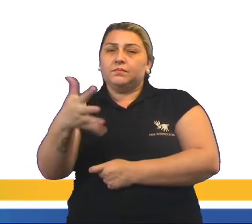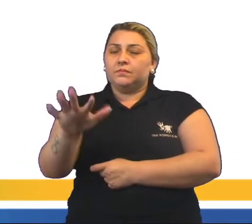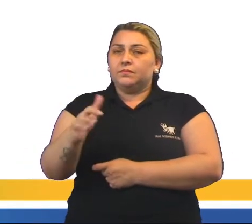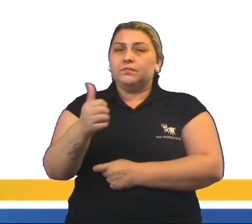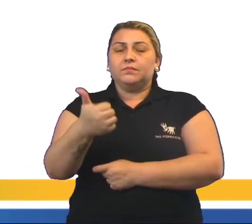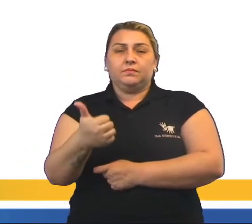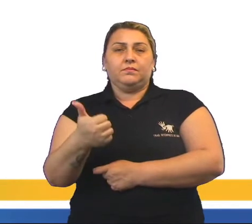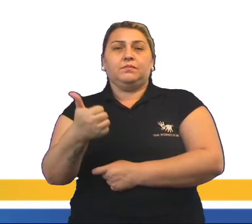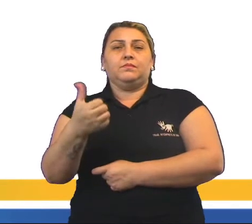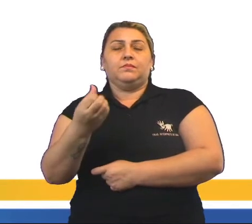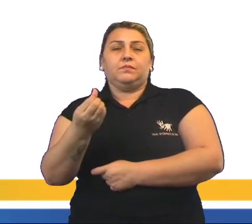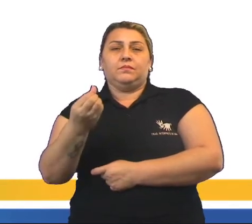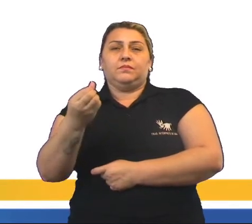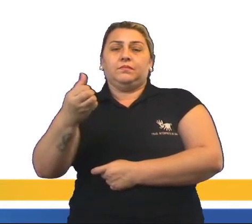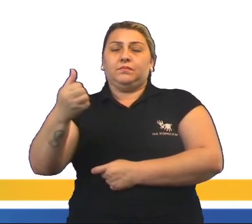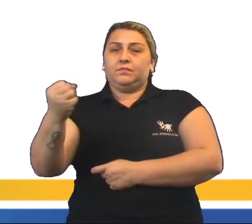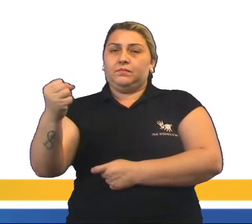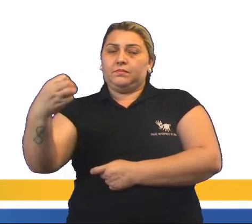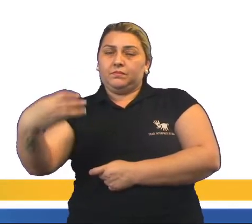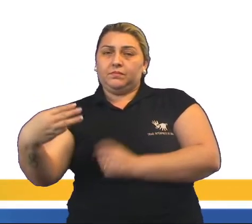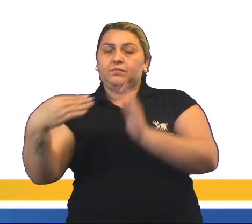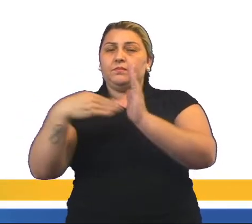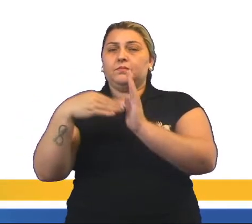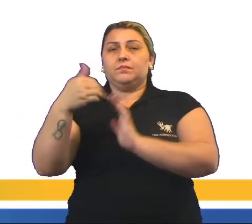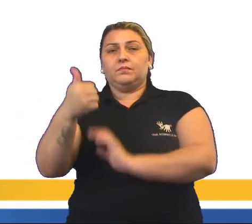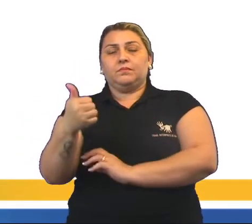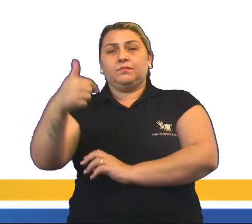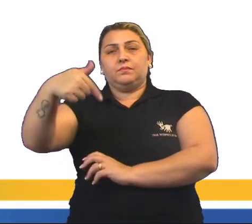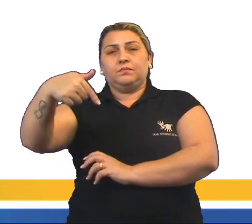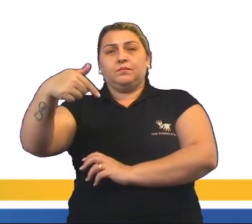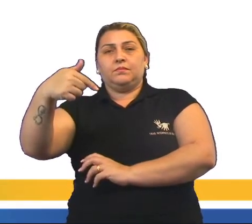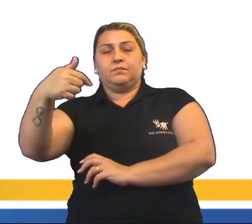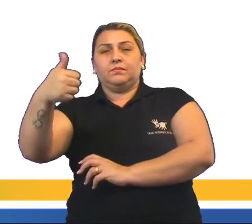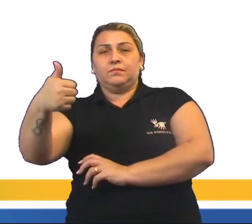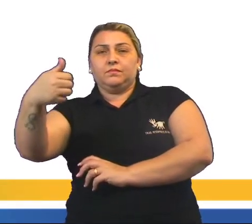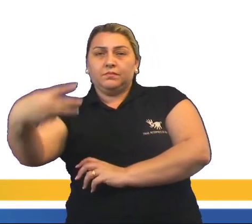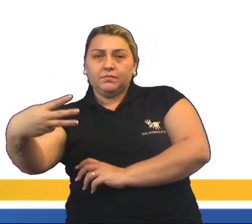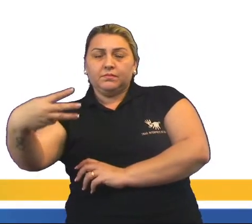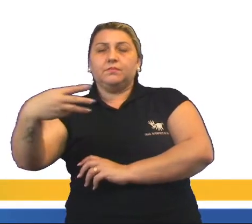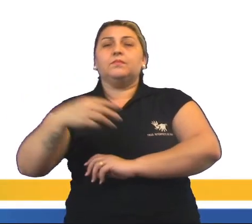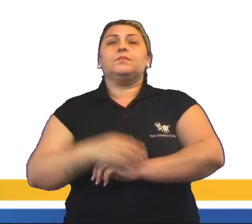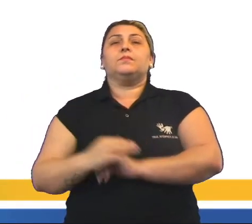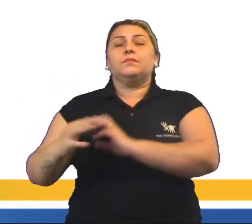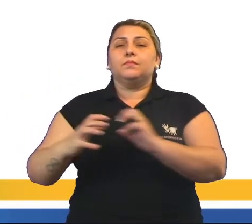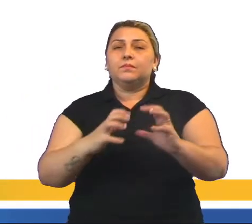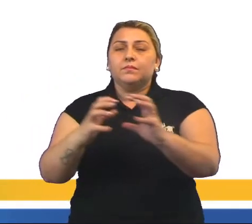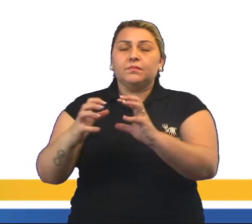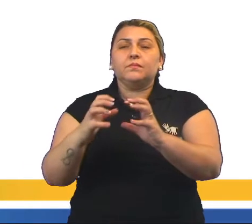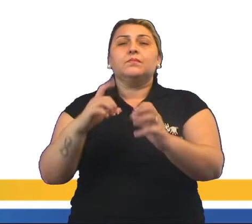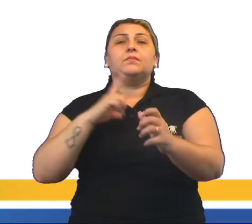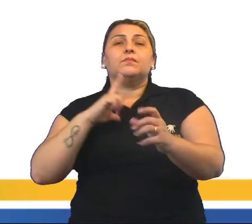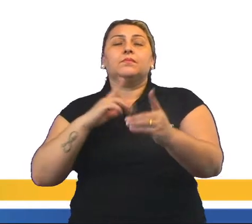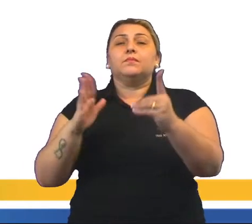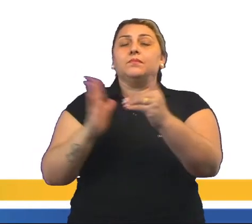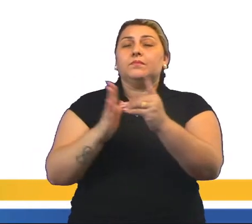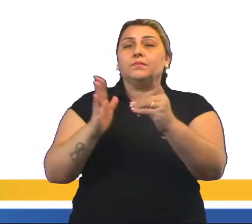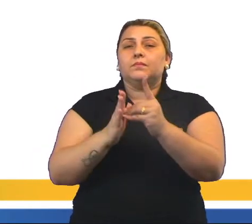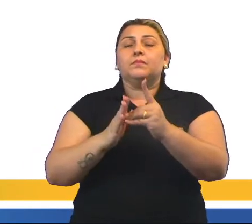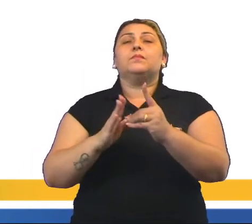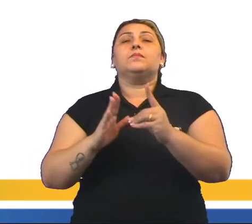1683 a 1713. Esse conflito envolveu indígenas,